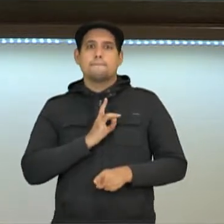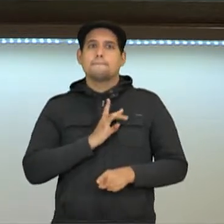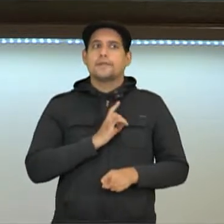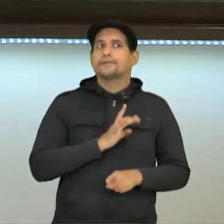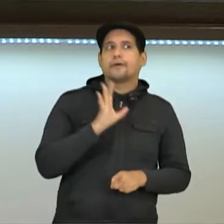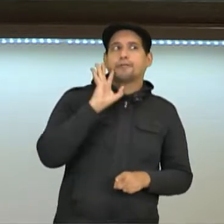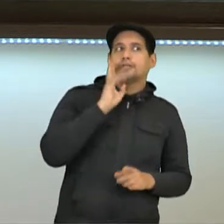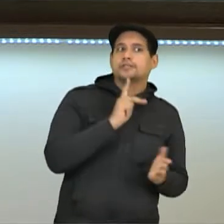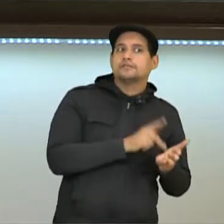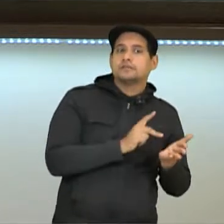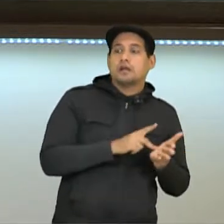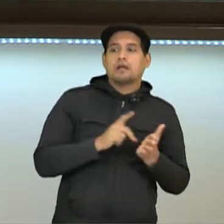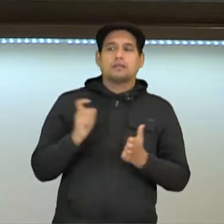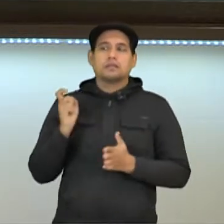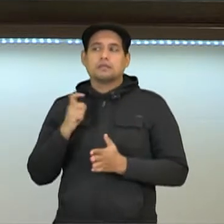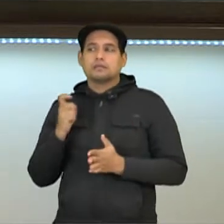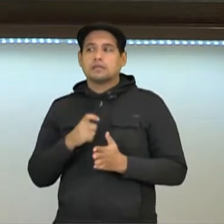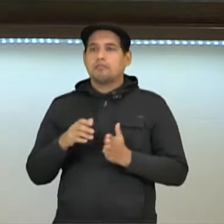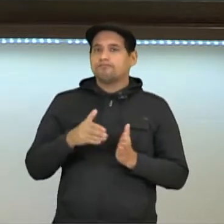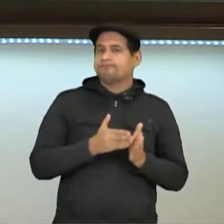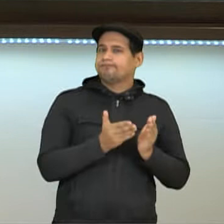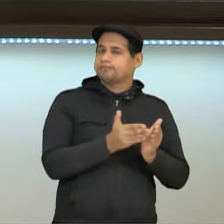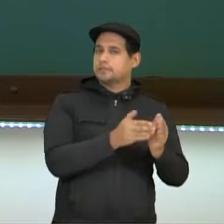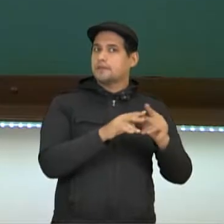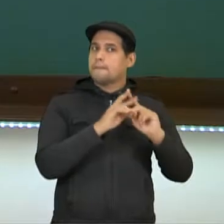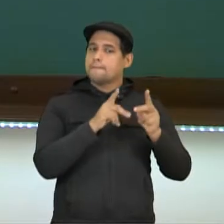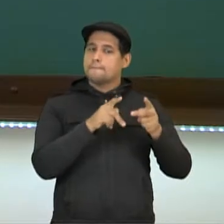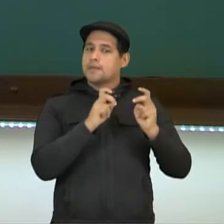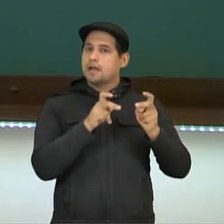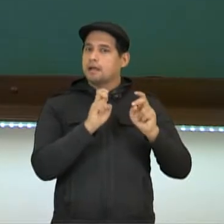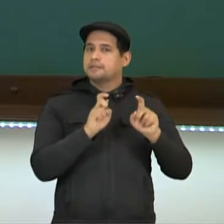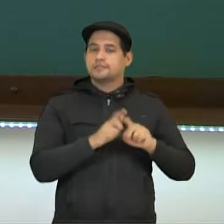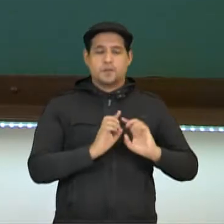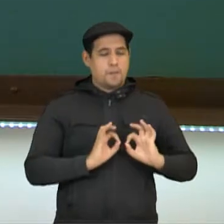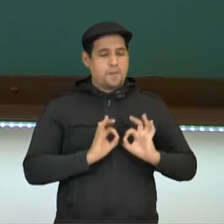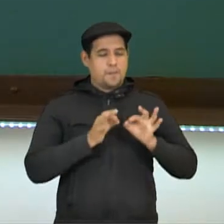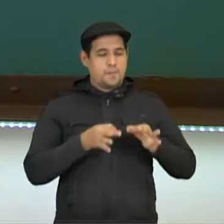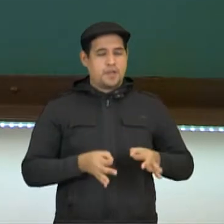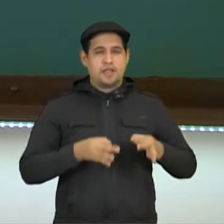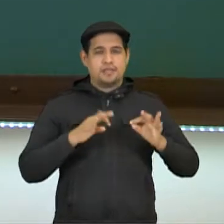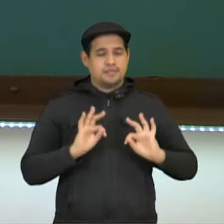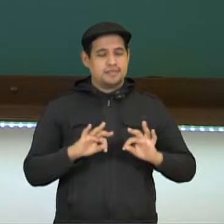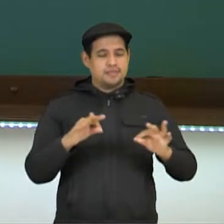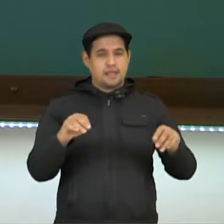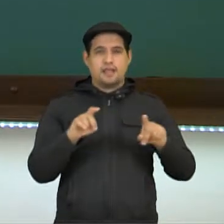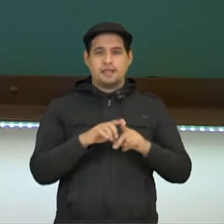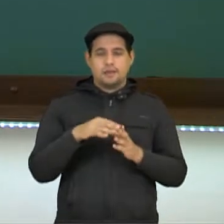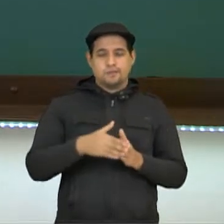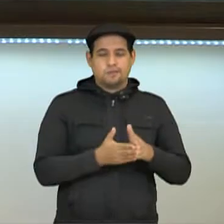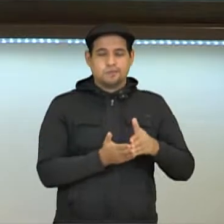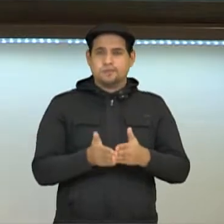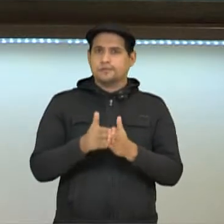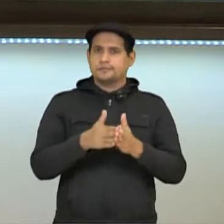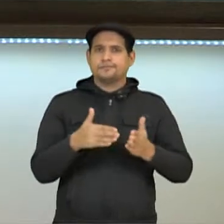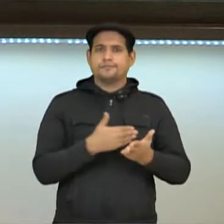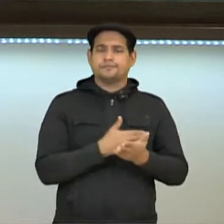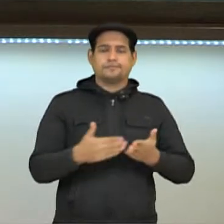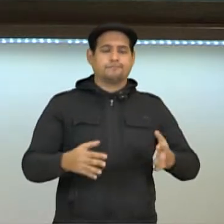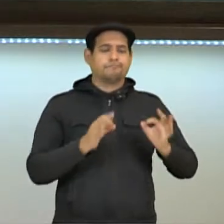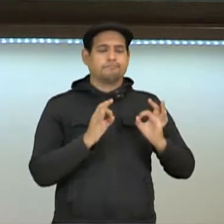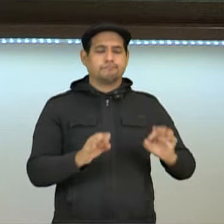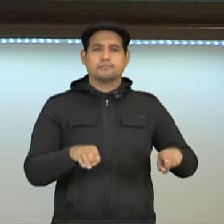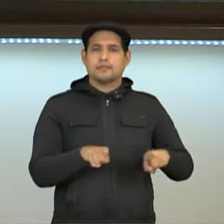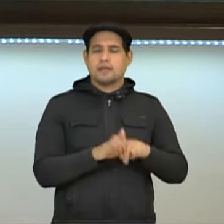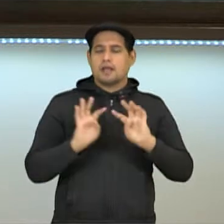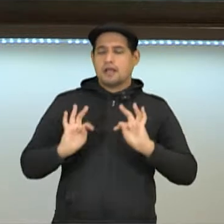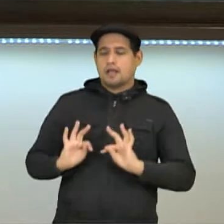e imaginários dos navegadores. Veja, o aperfeiçoamento das tecnologias de navegação, a partir do aperfeiçoamento